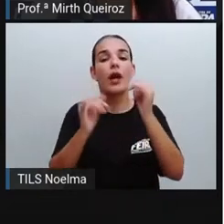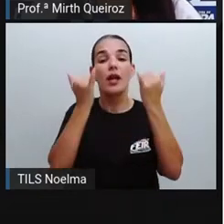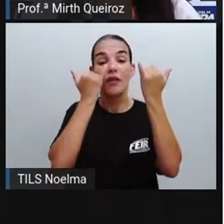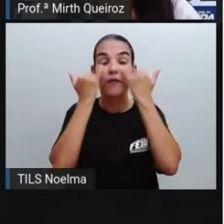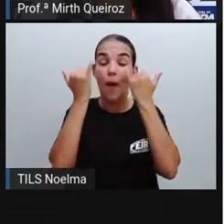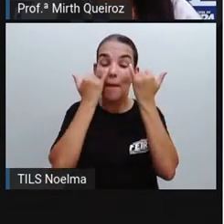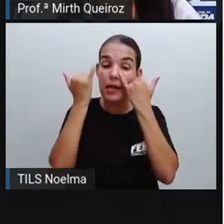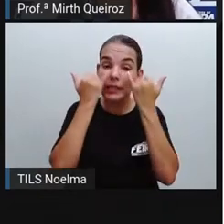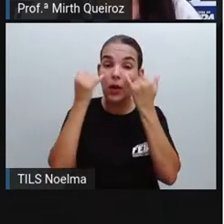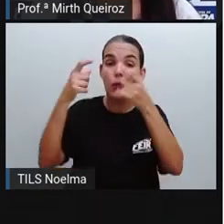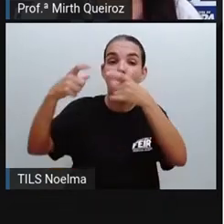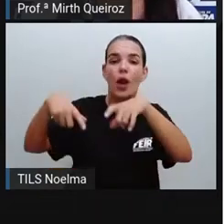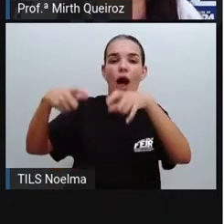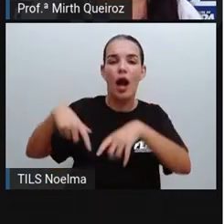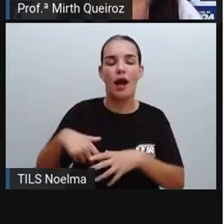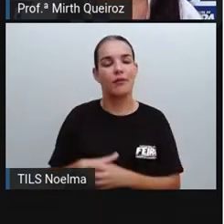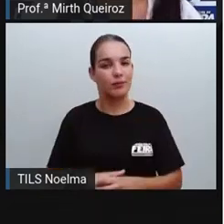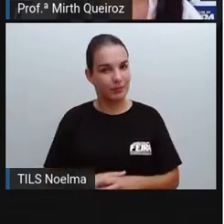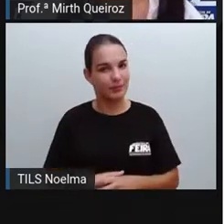informando ali o local.